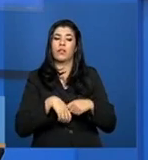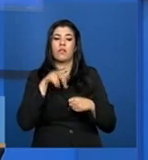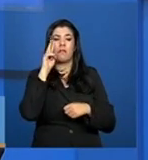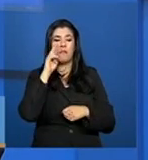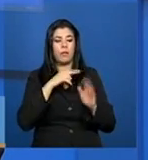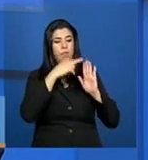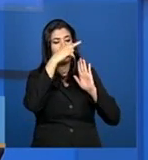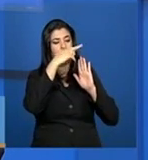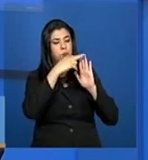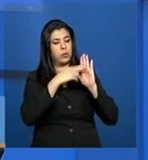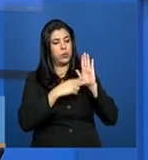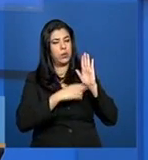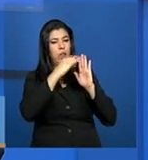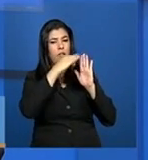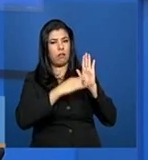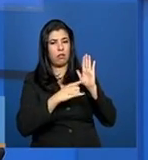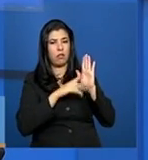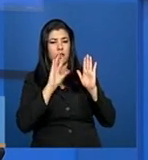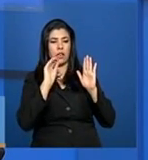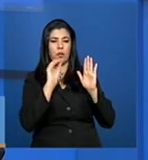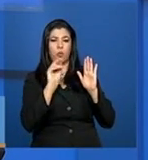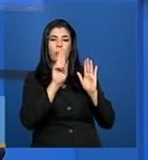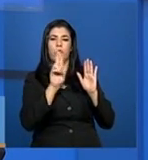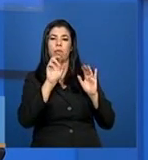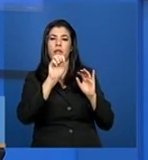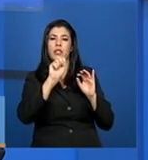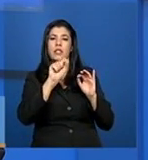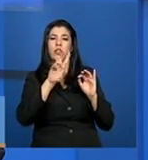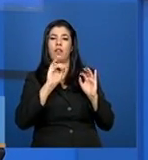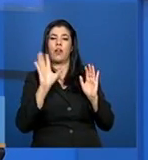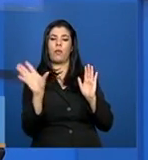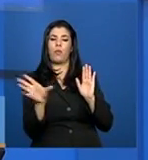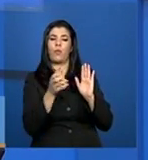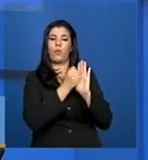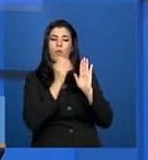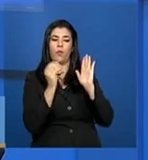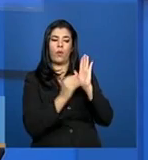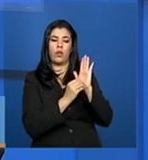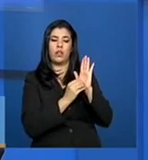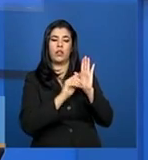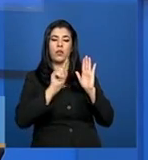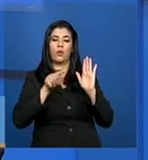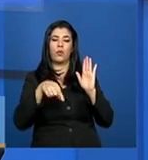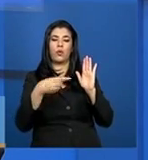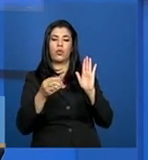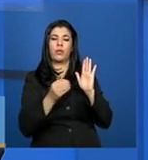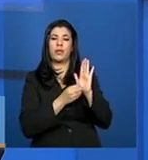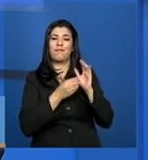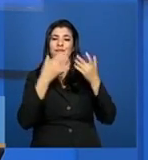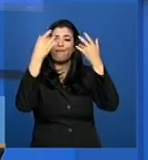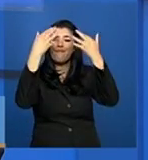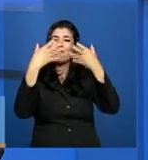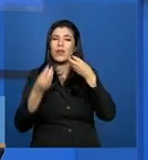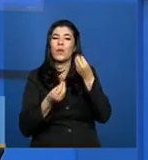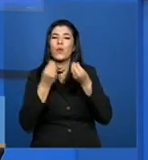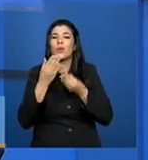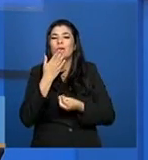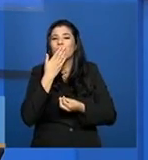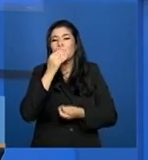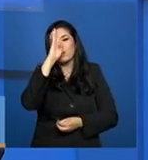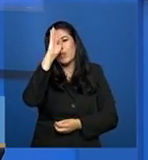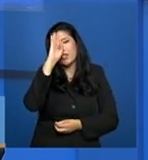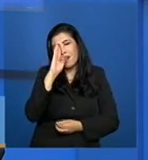você tem a tela de salvar, você tem que acessar na próxima tela, falar sobre a gratuidade. E nessa tela tem a opção de